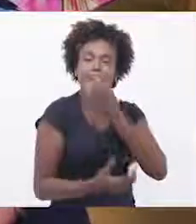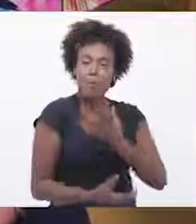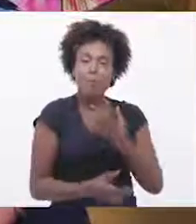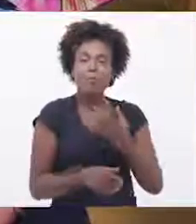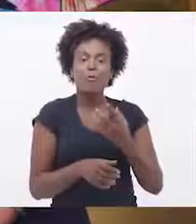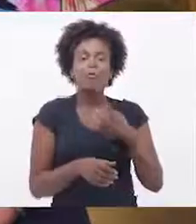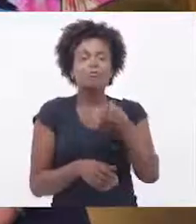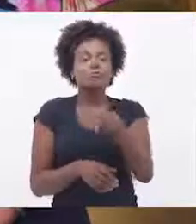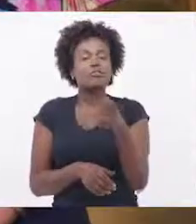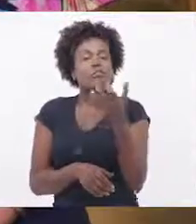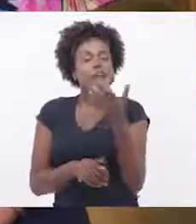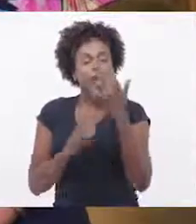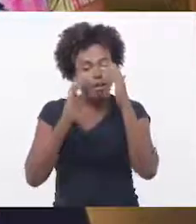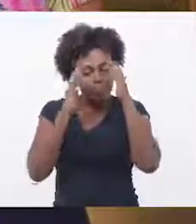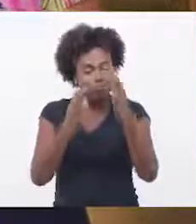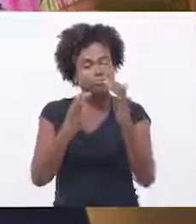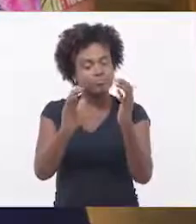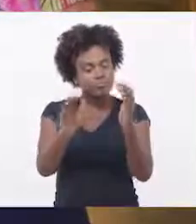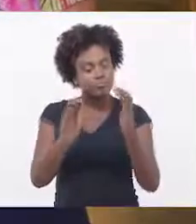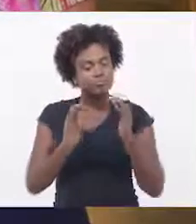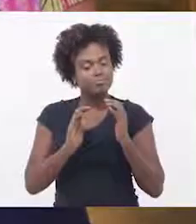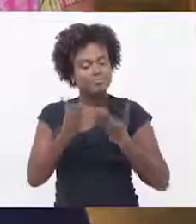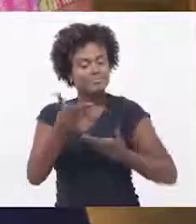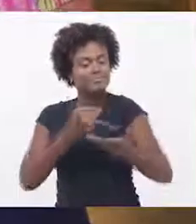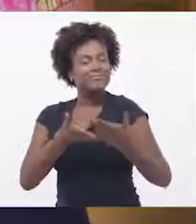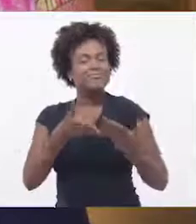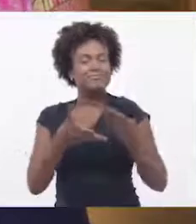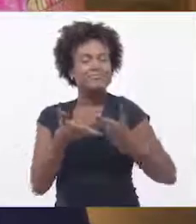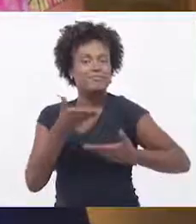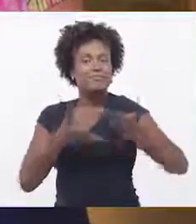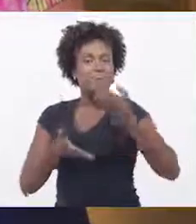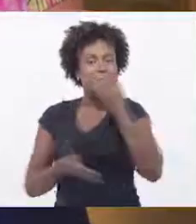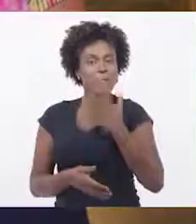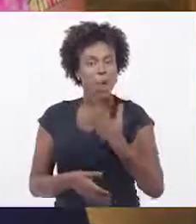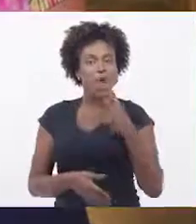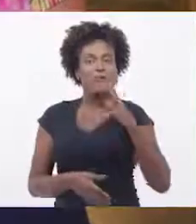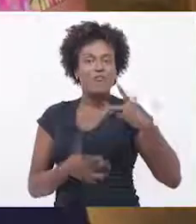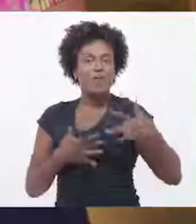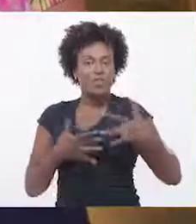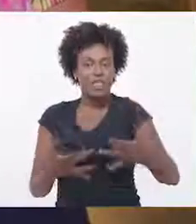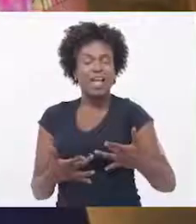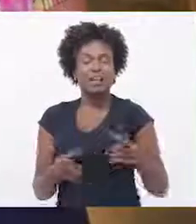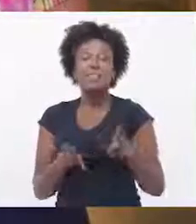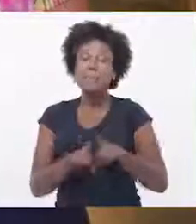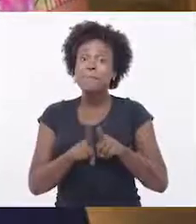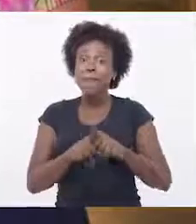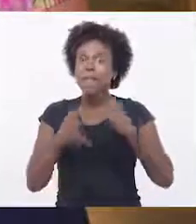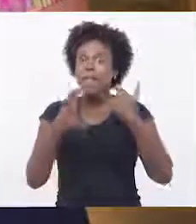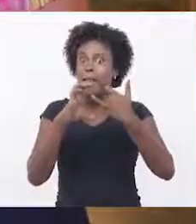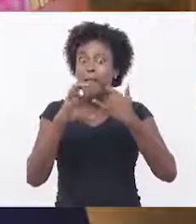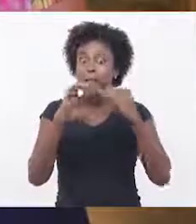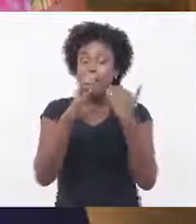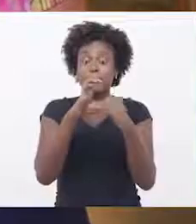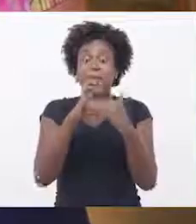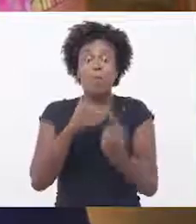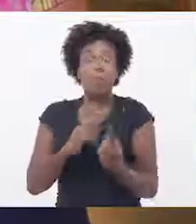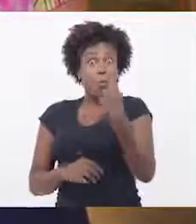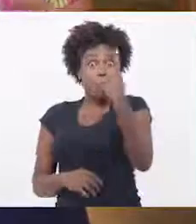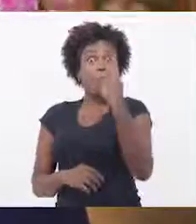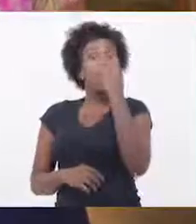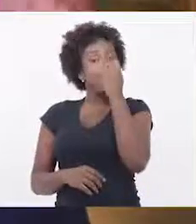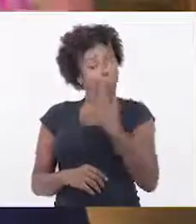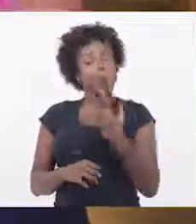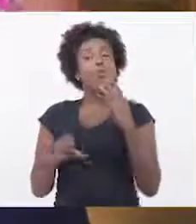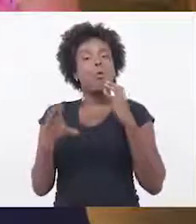voluntário, que ele dê para a sua campanha também. Outras dicas que a gente tem é ter um e-mail exclusivo para fazer essa comunicação com os voluntários e criar alguns e-mails